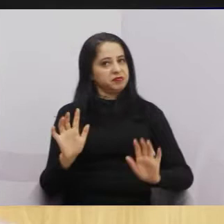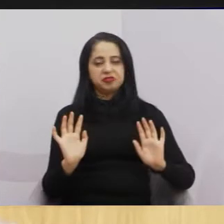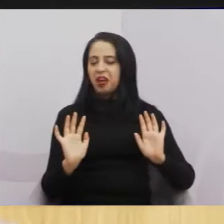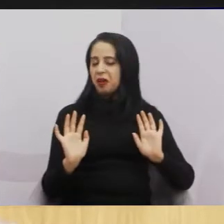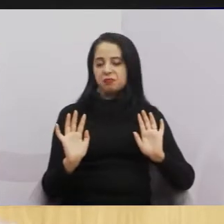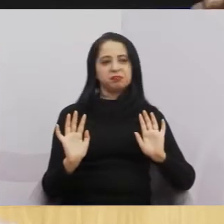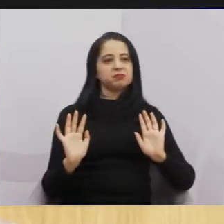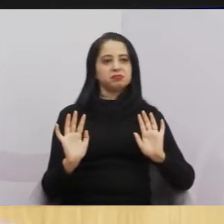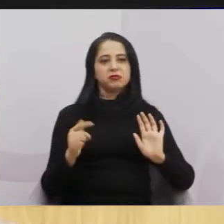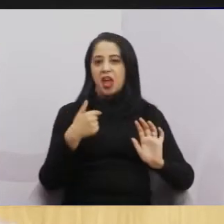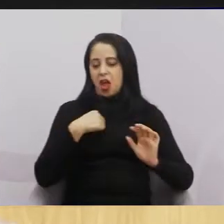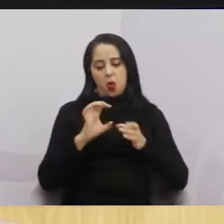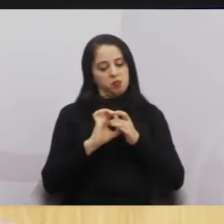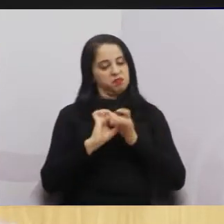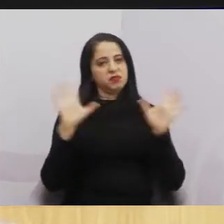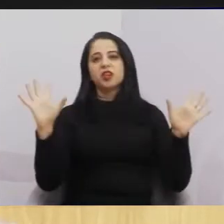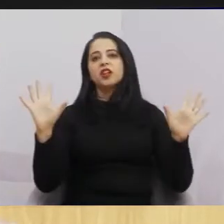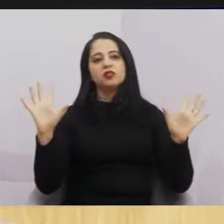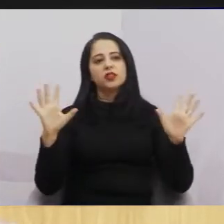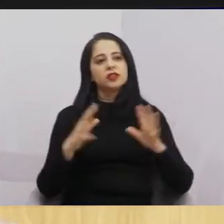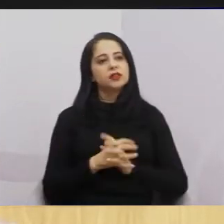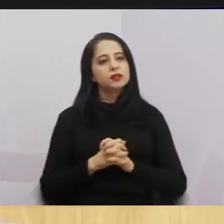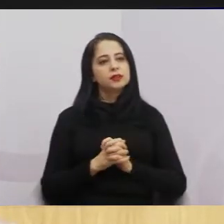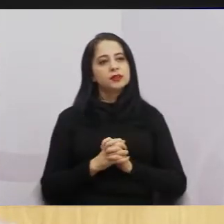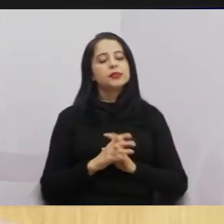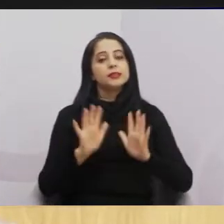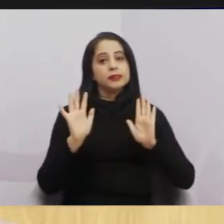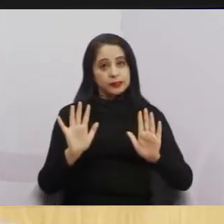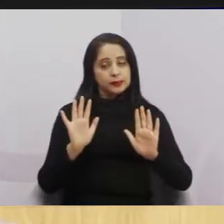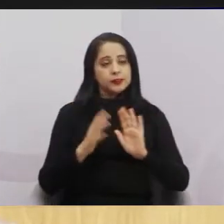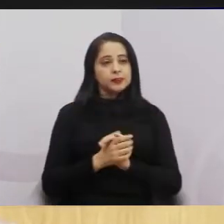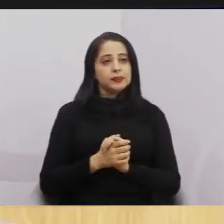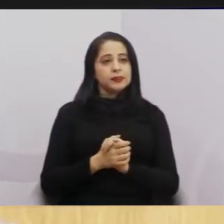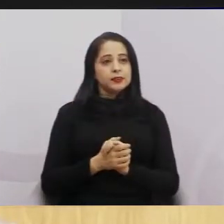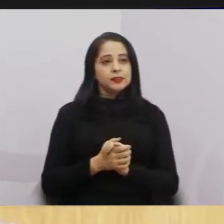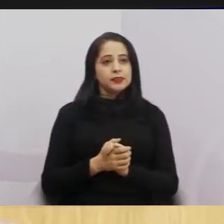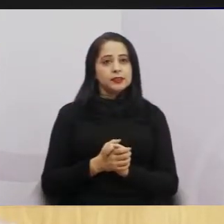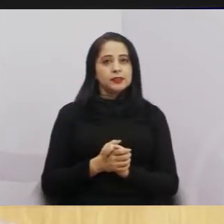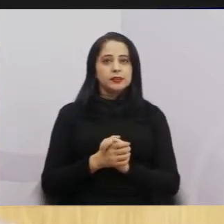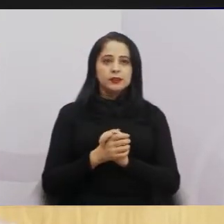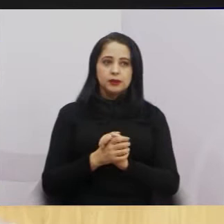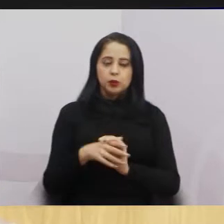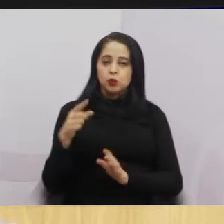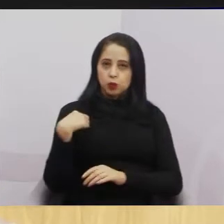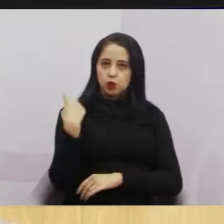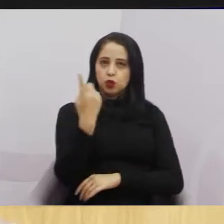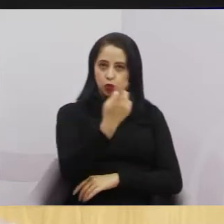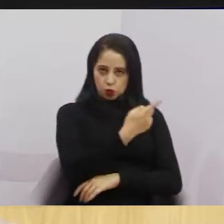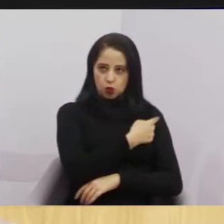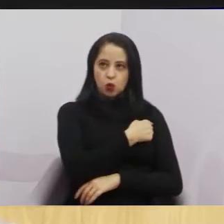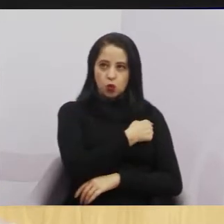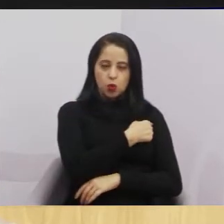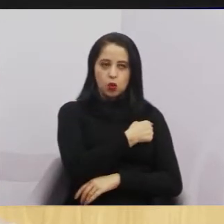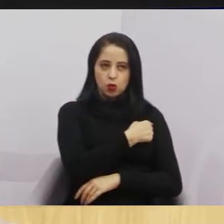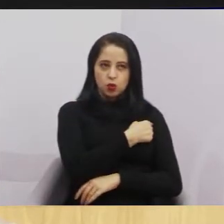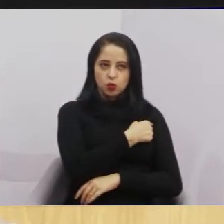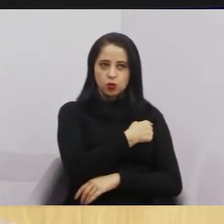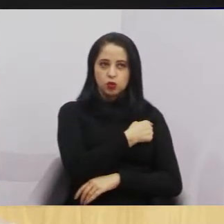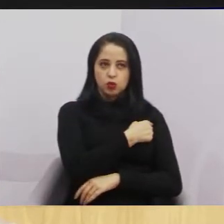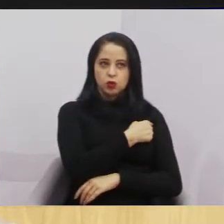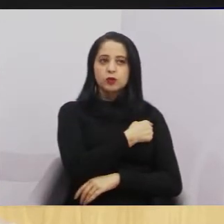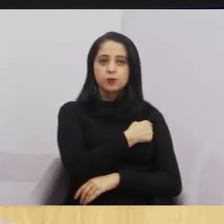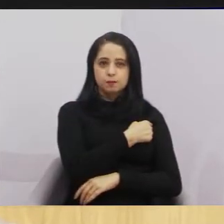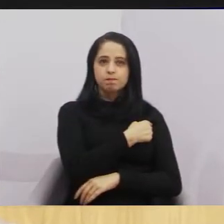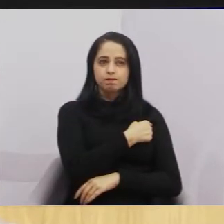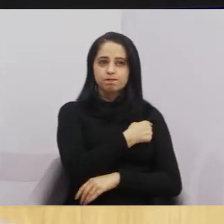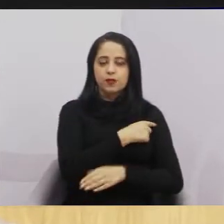de horário. Quero deixar bem claro aqui. A partir do momento que nós firmamos aqui um voto